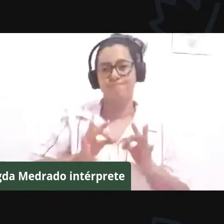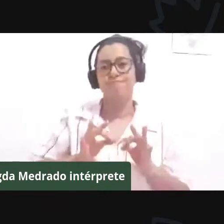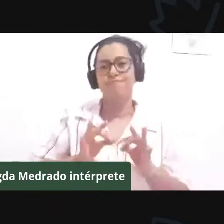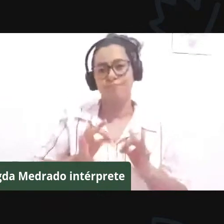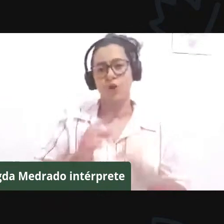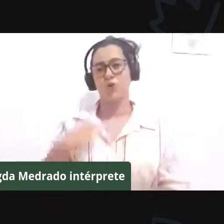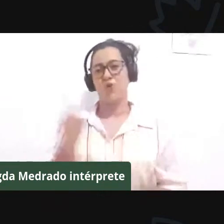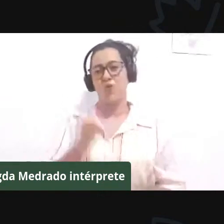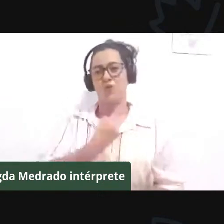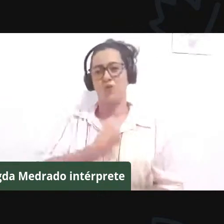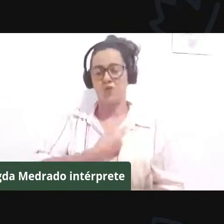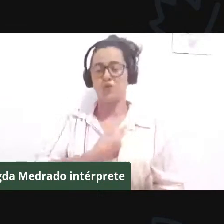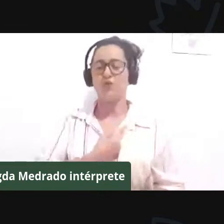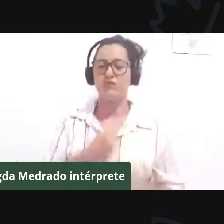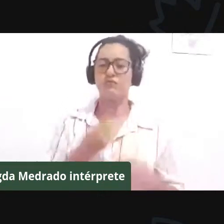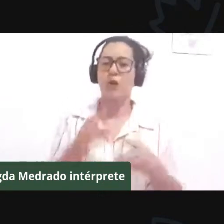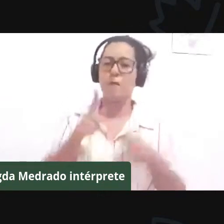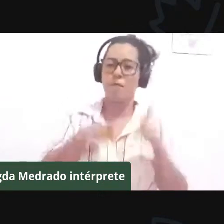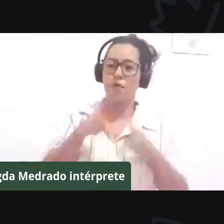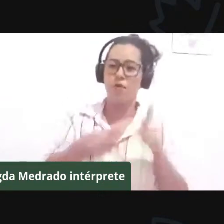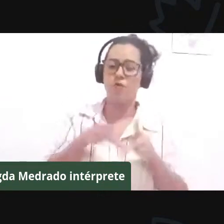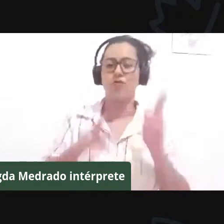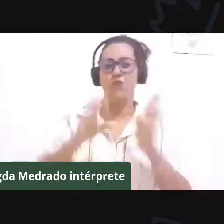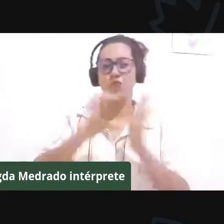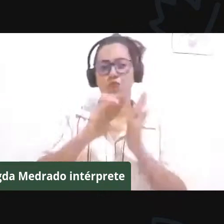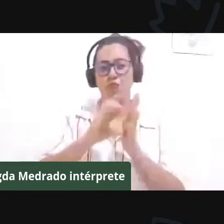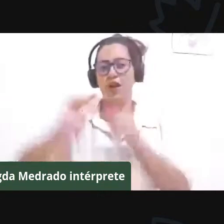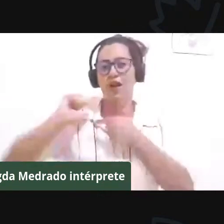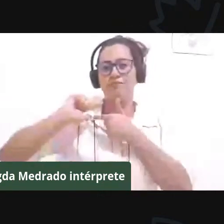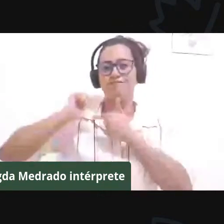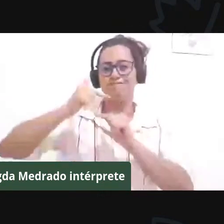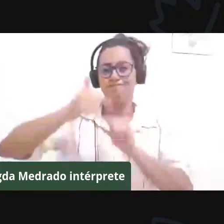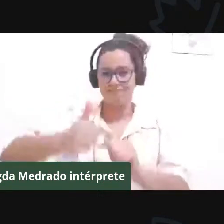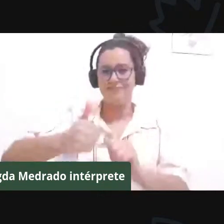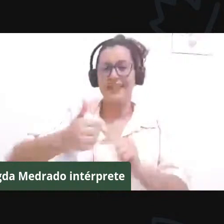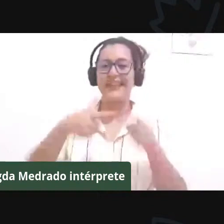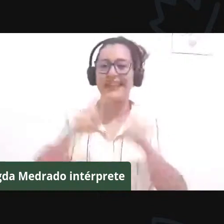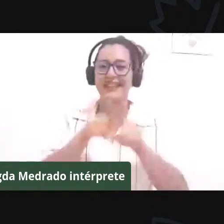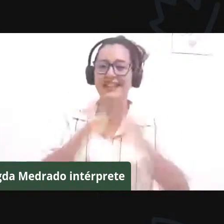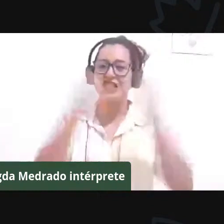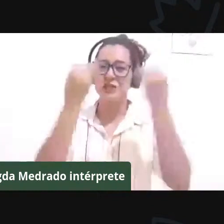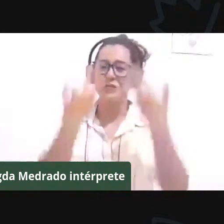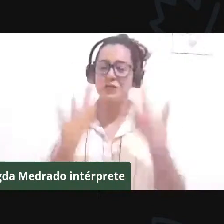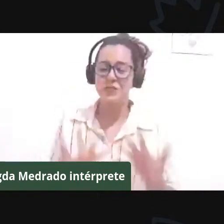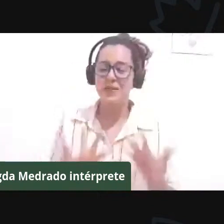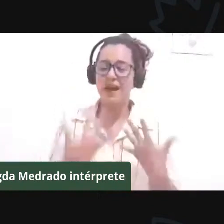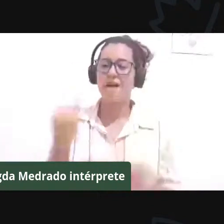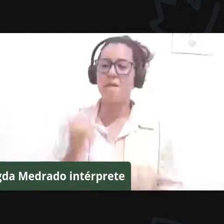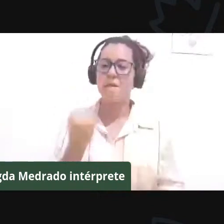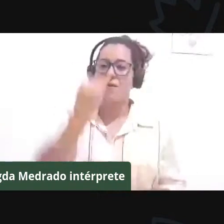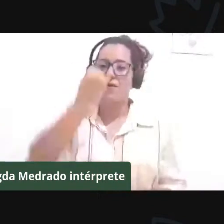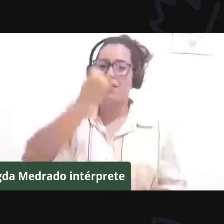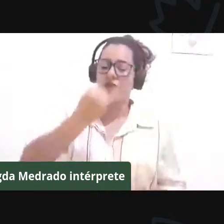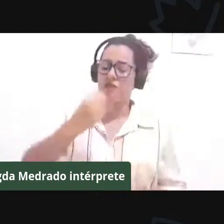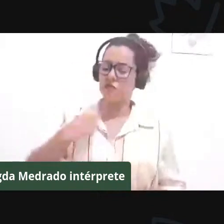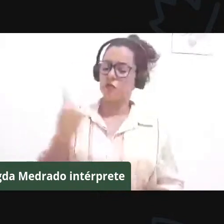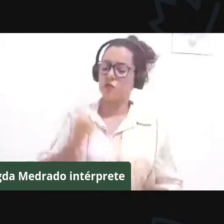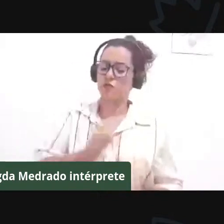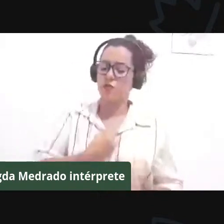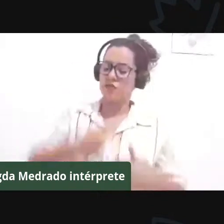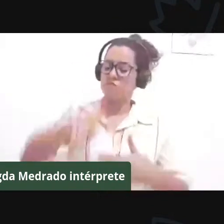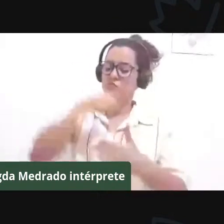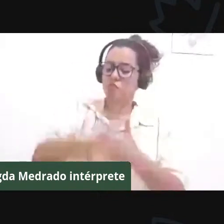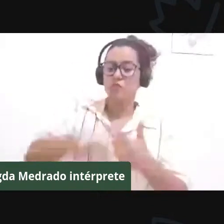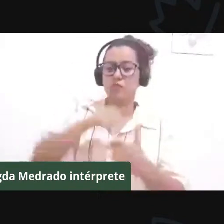comunidades tradicionais. falar também da importância da nossa defesa pelo território.